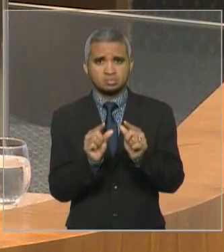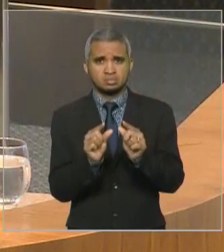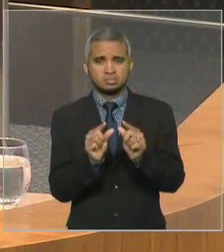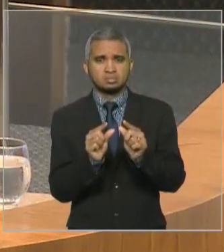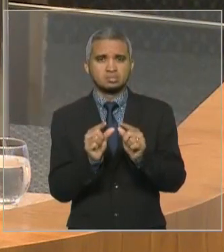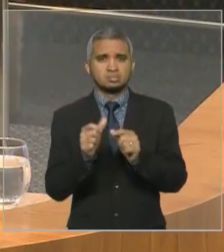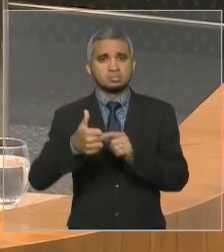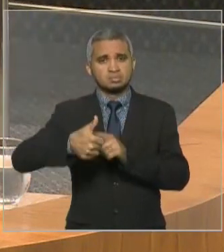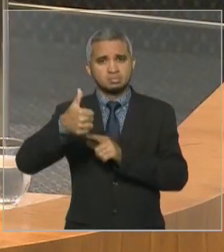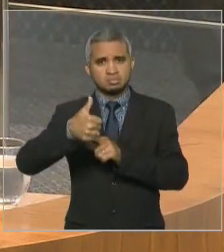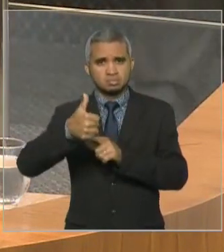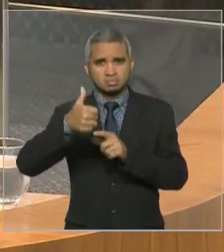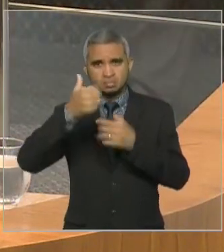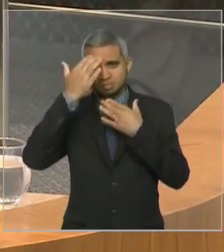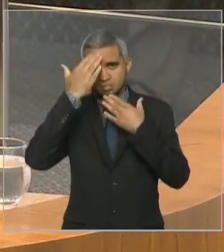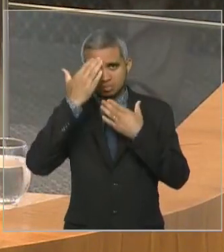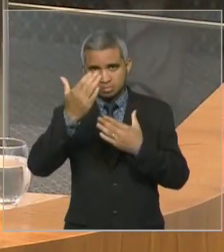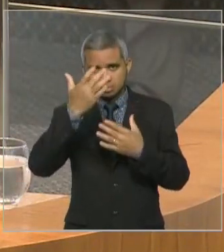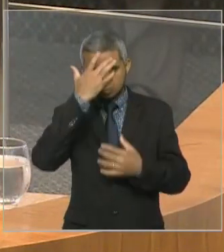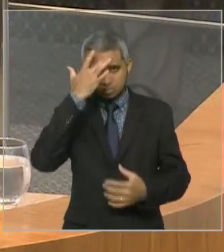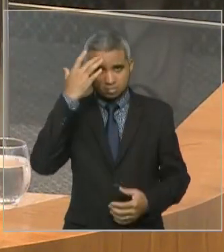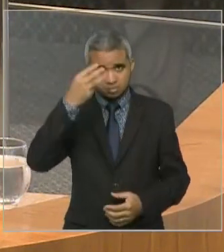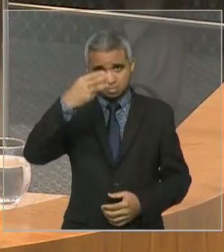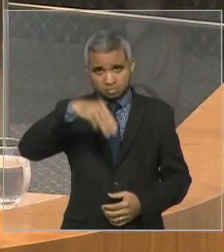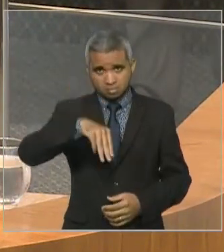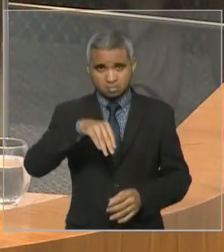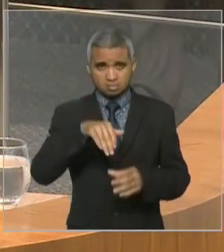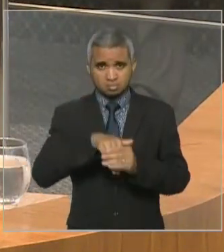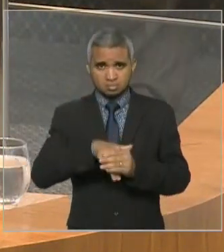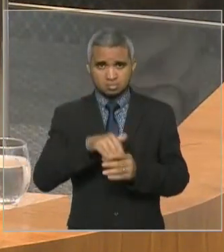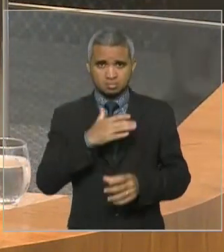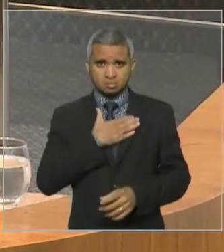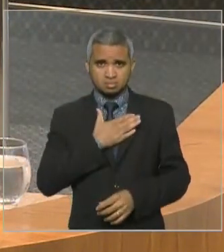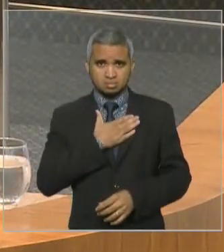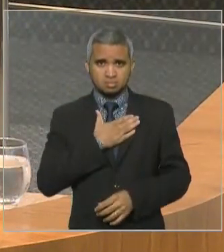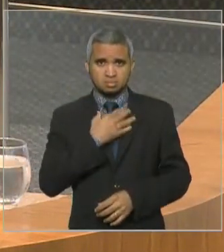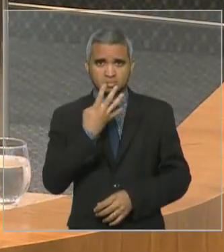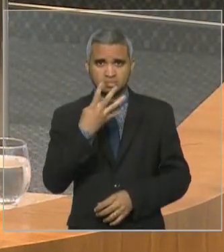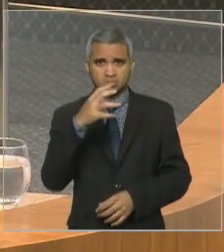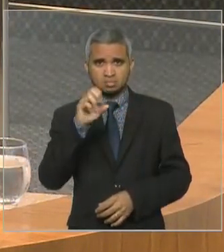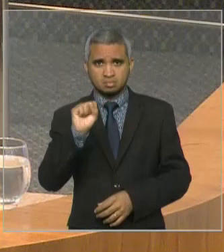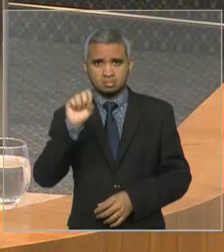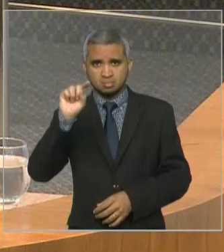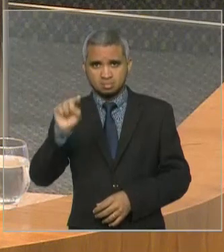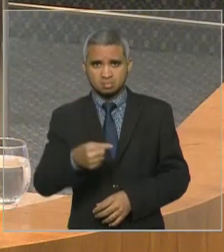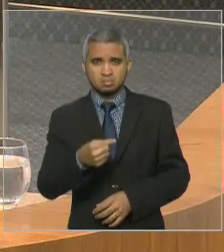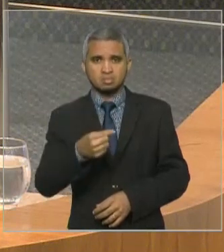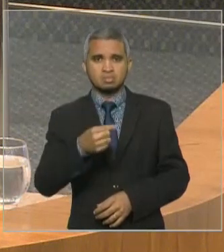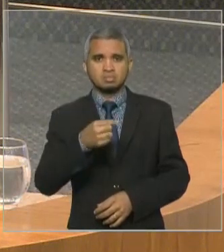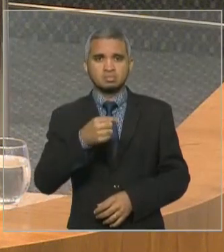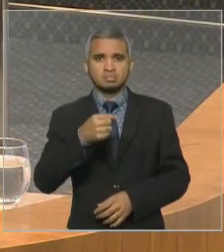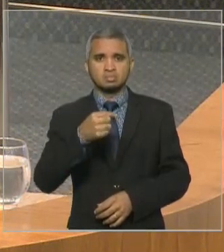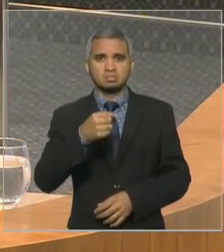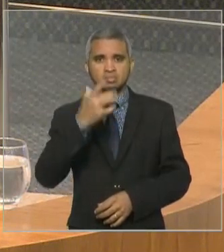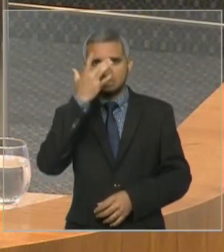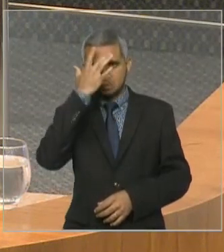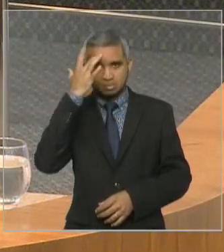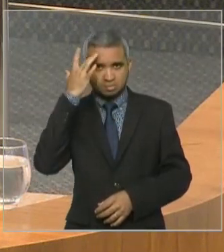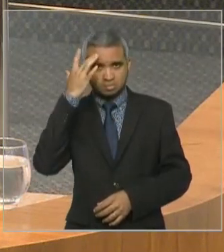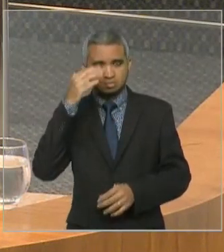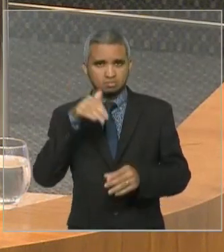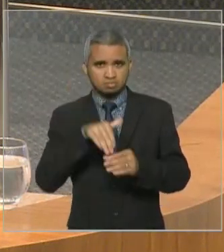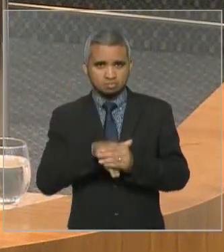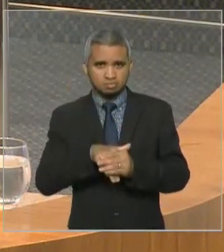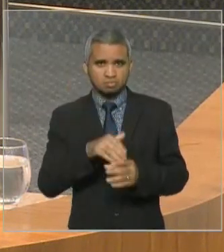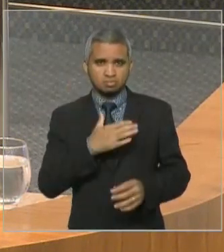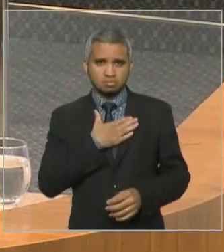agradecer aos maranhenses que me colocaram aqui, os mais de 48 mil maranhenses que me deram a oportunidade de representá-los mais uma